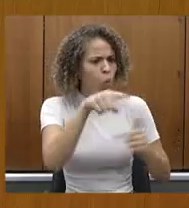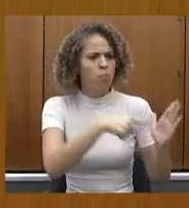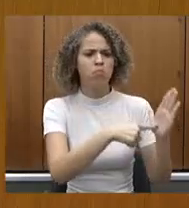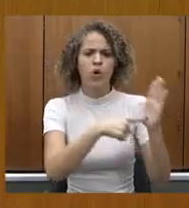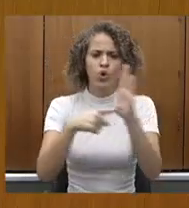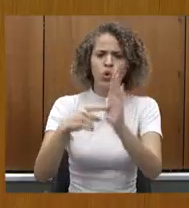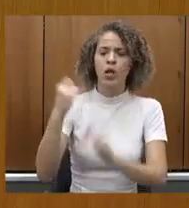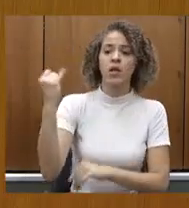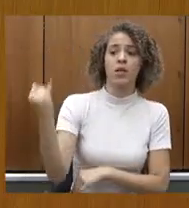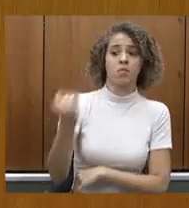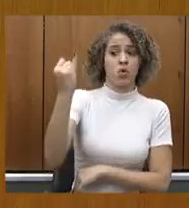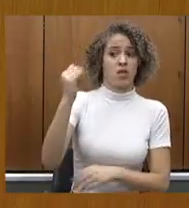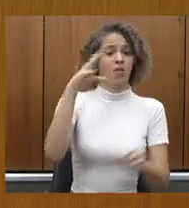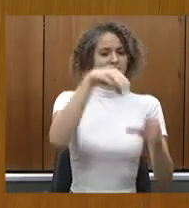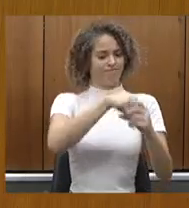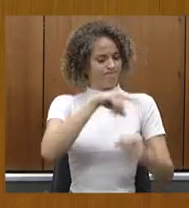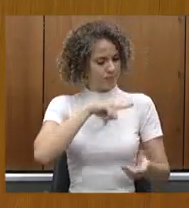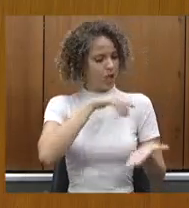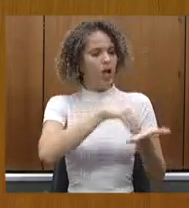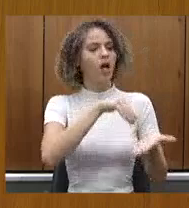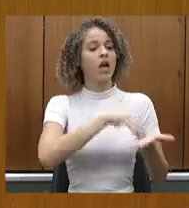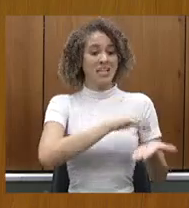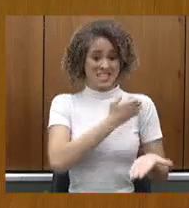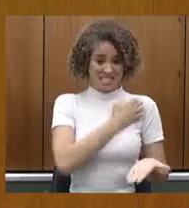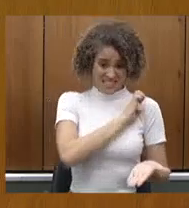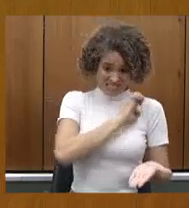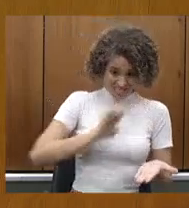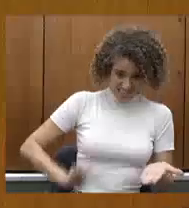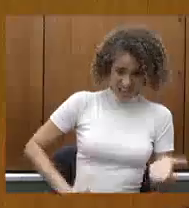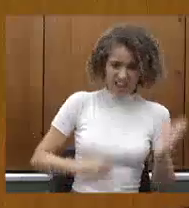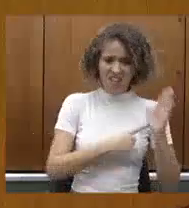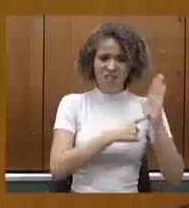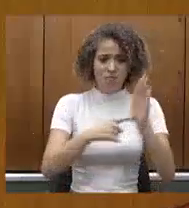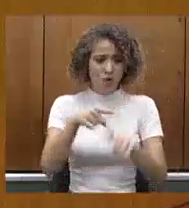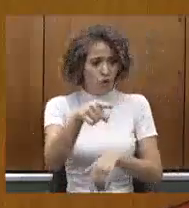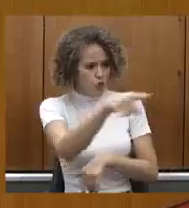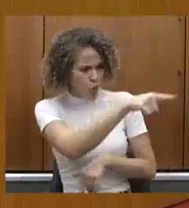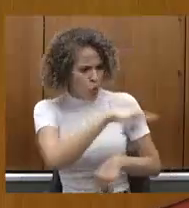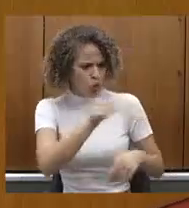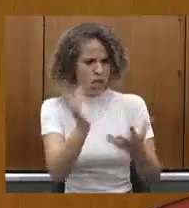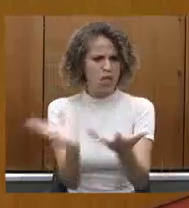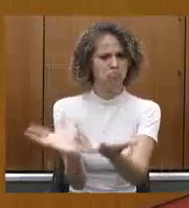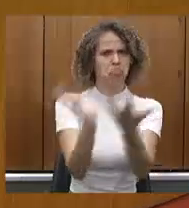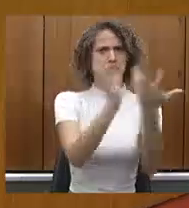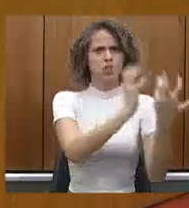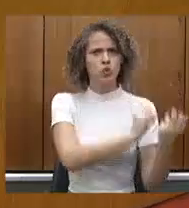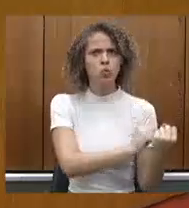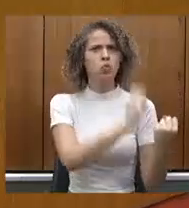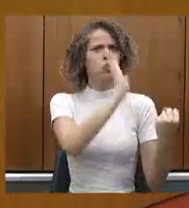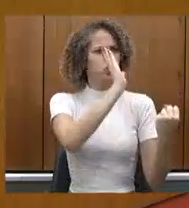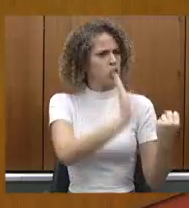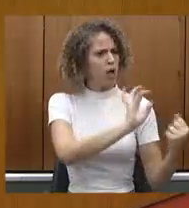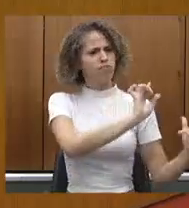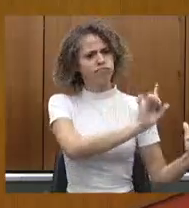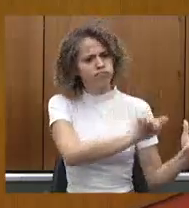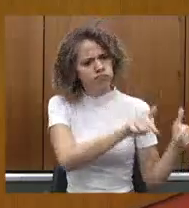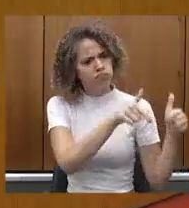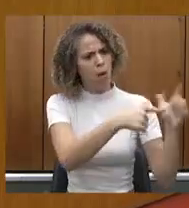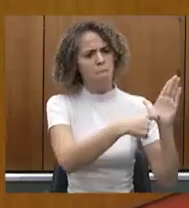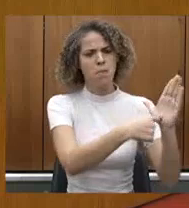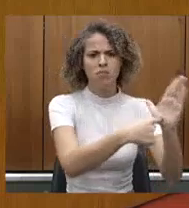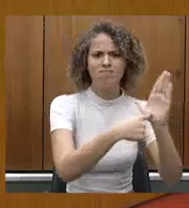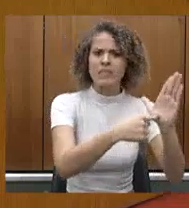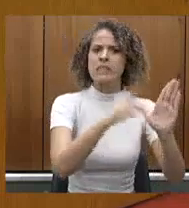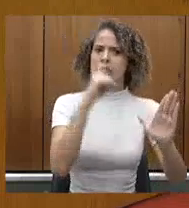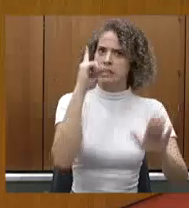secretaria tem para o Estado de Minas. O momento em que vocês assumiram a gestão, momento crítico, difícil,